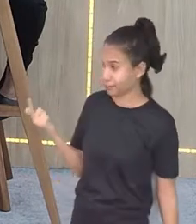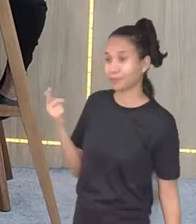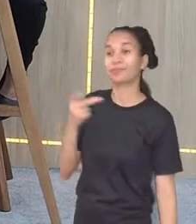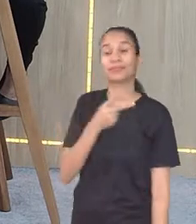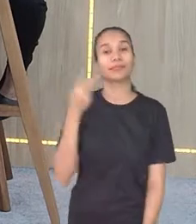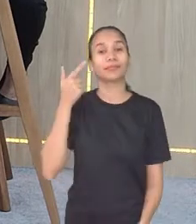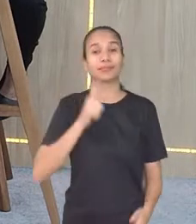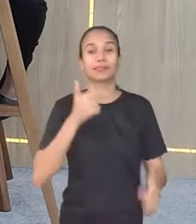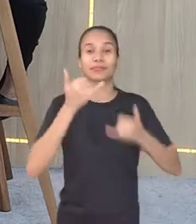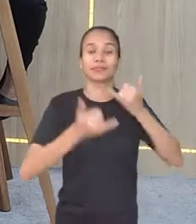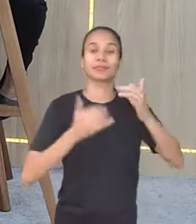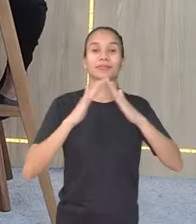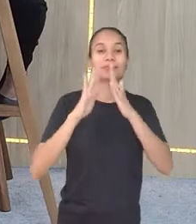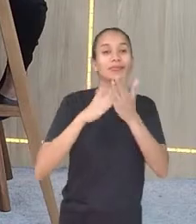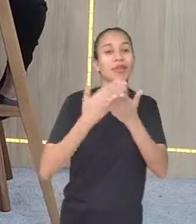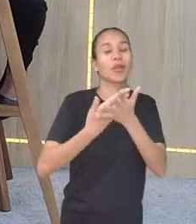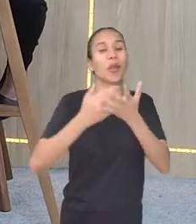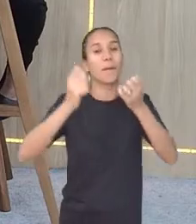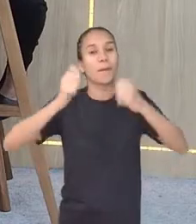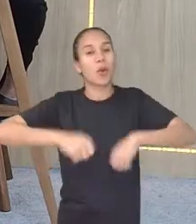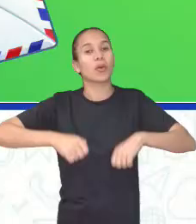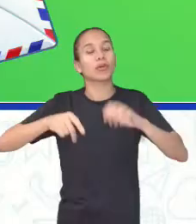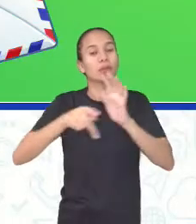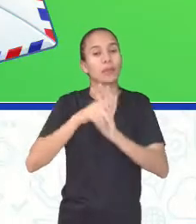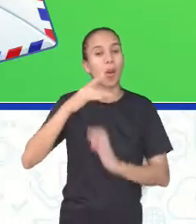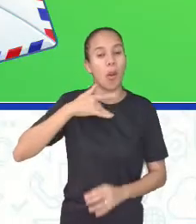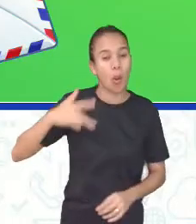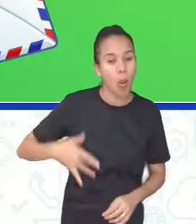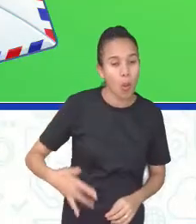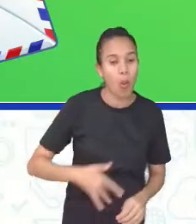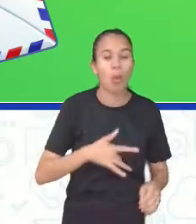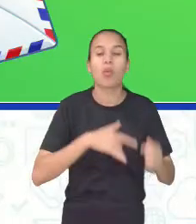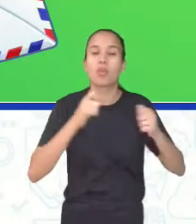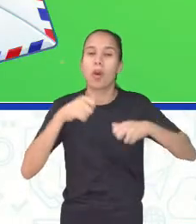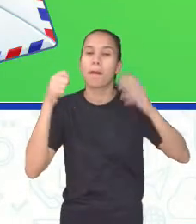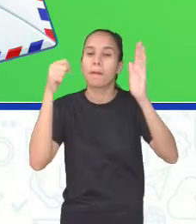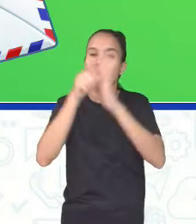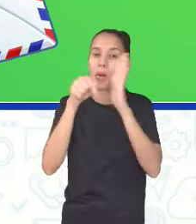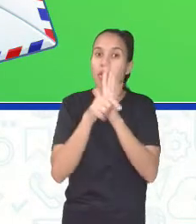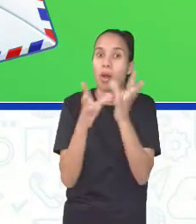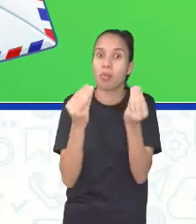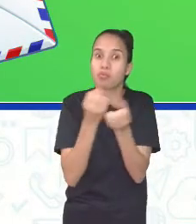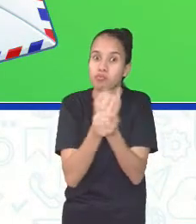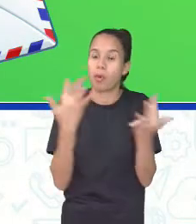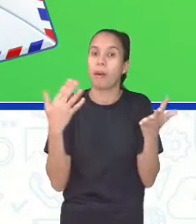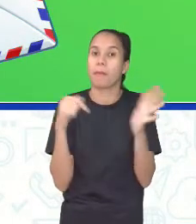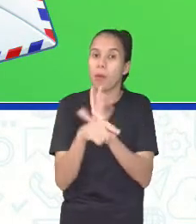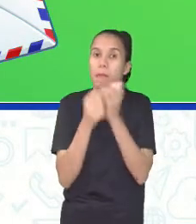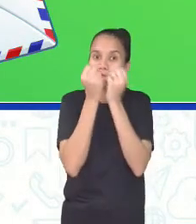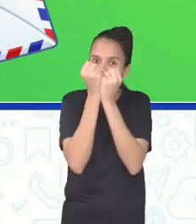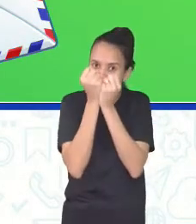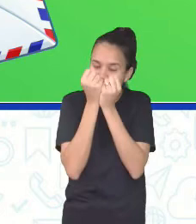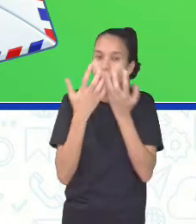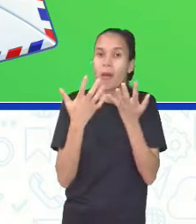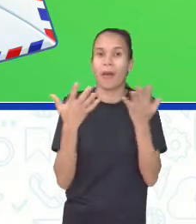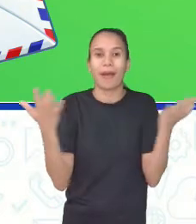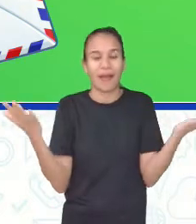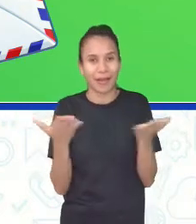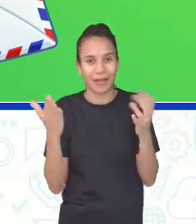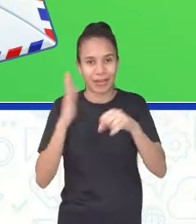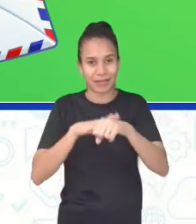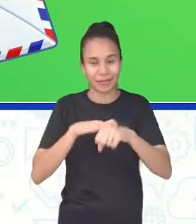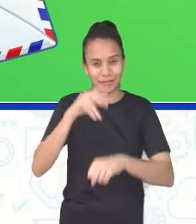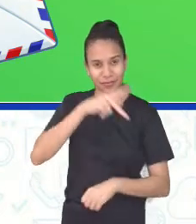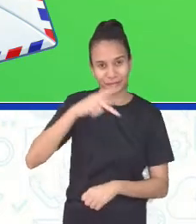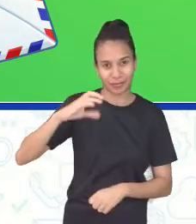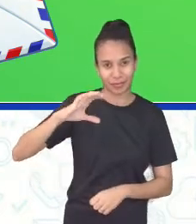brincar lá na escola. Leva lá com os órgãos de sentido, faz perguntas, não é? Aqui tem perguntas fantásticas. Então, agora, eu vou chamar